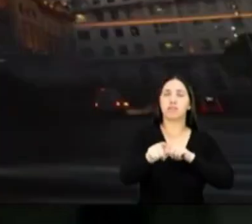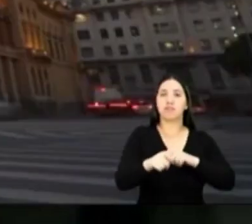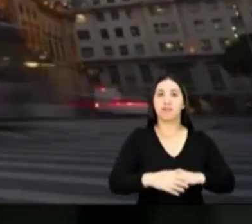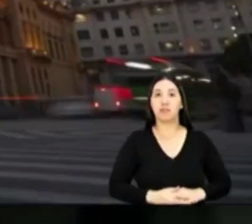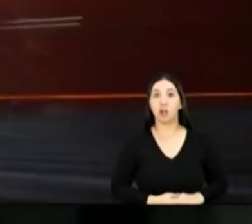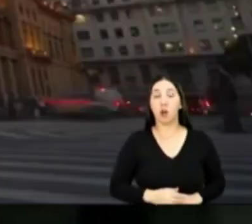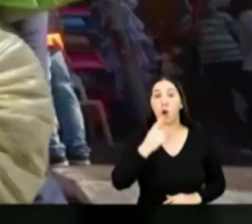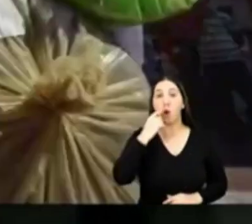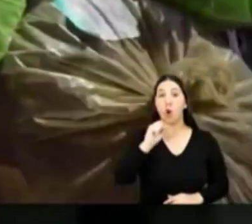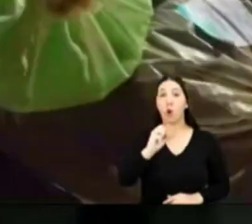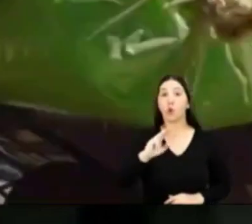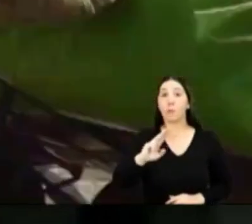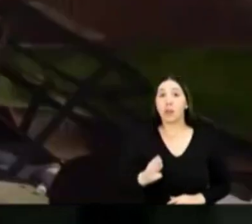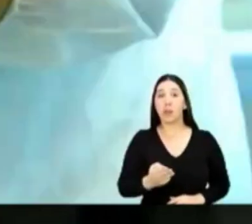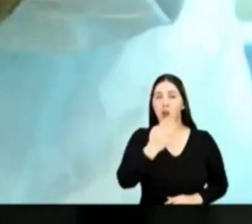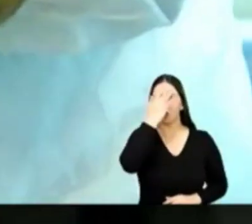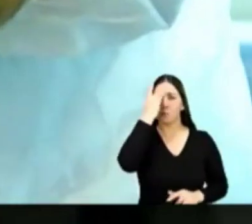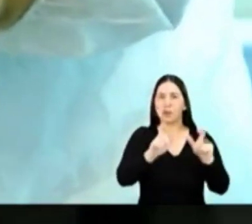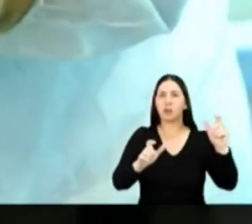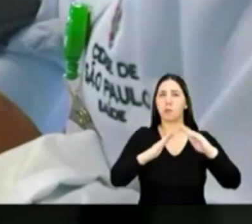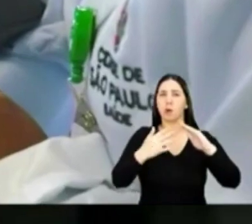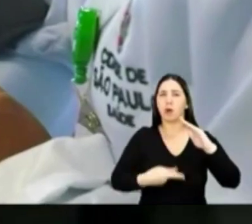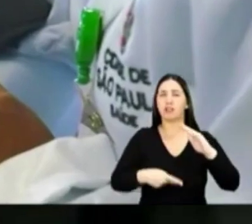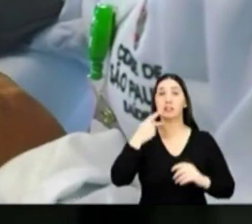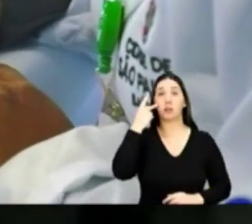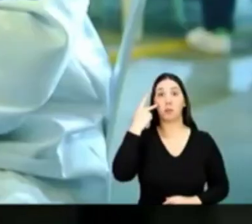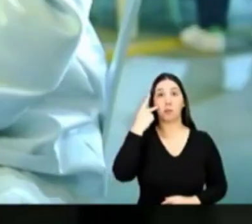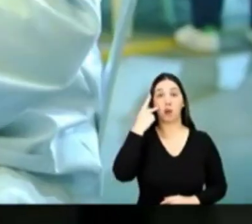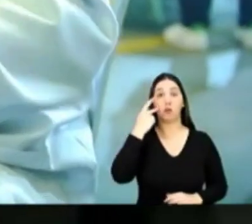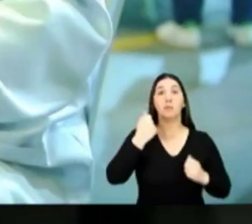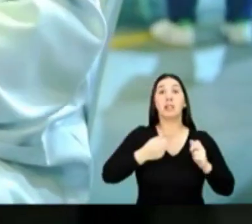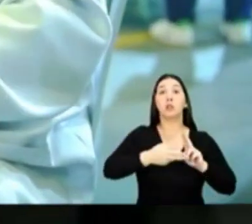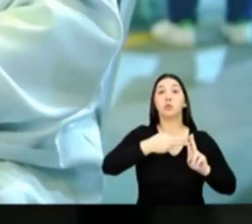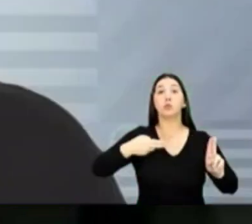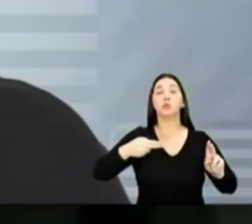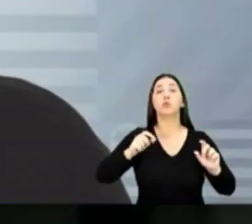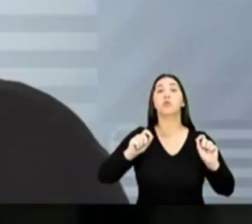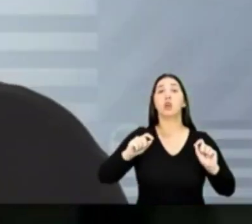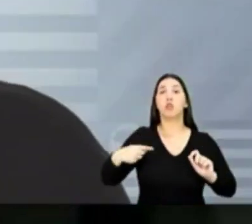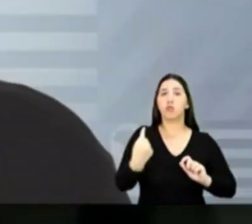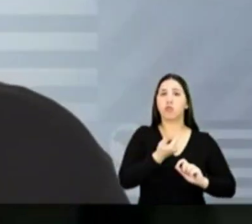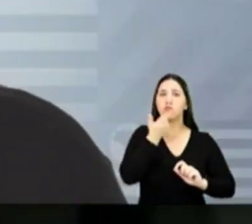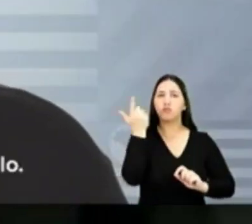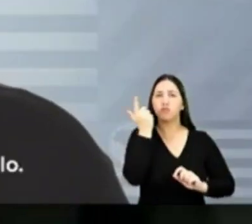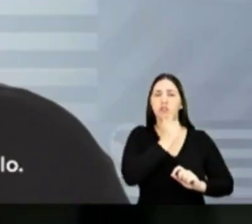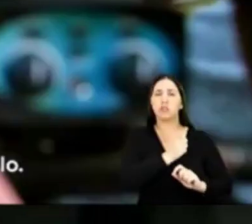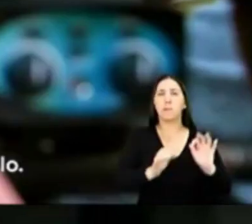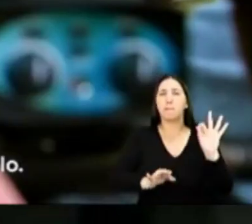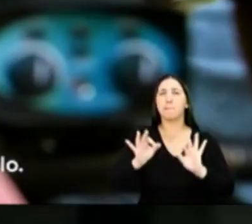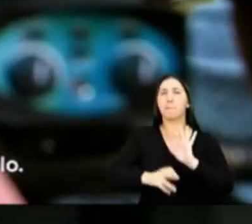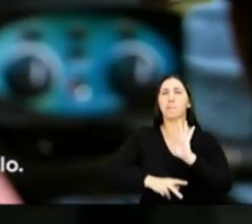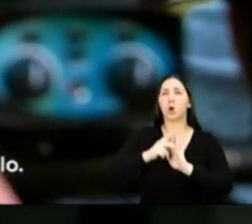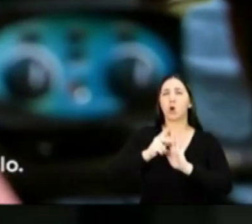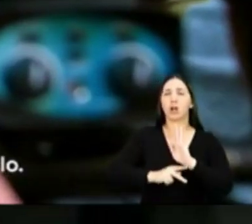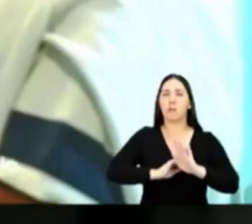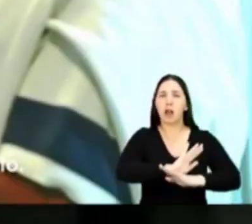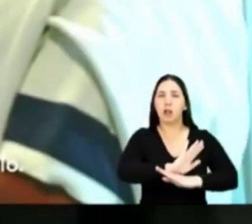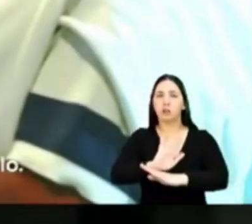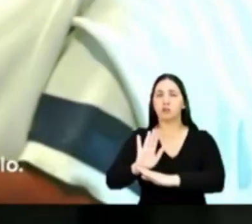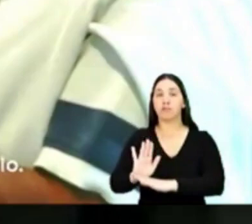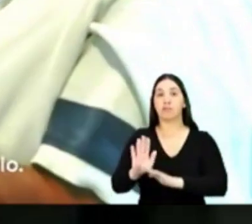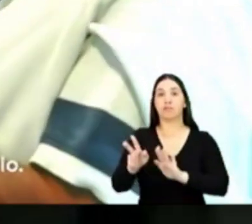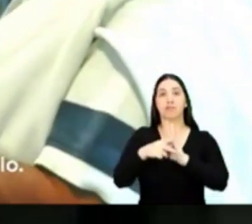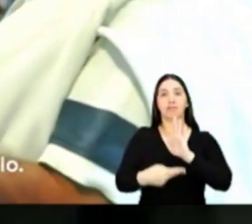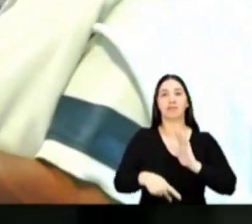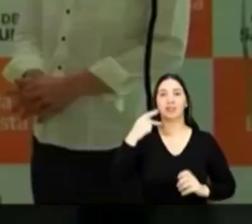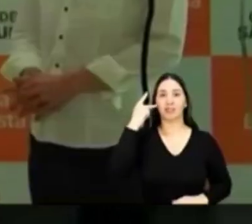e os 8 milhões de paulistanos que dependem exclusivamente do SUS, nossos caminhos se cruzaram pelos programas que fiz na